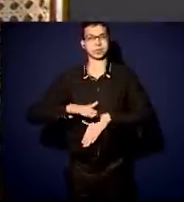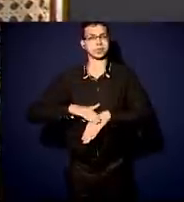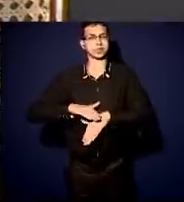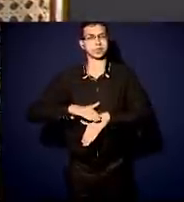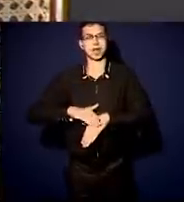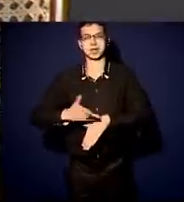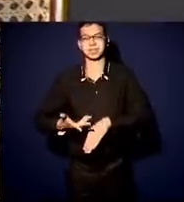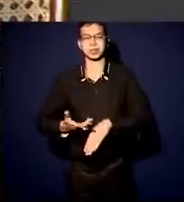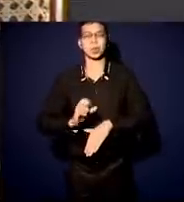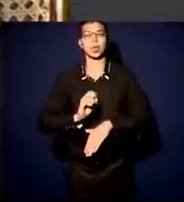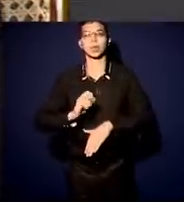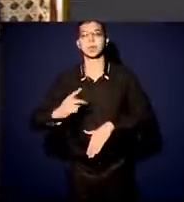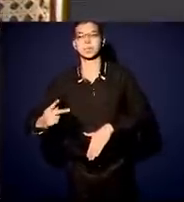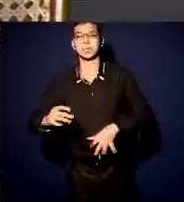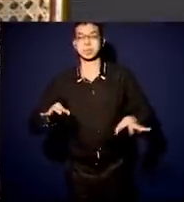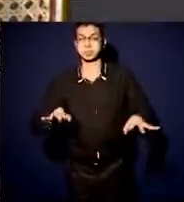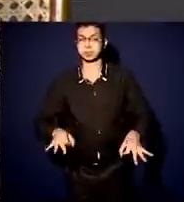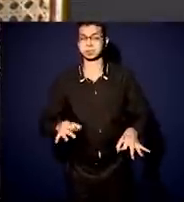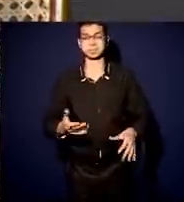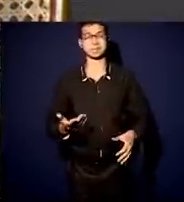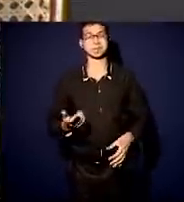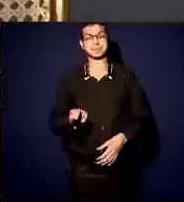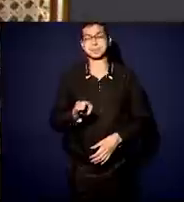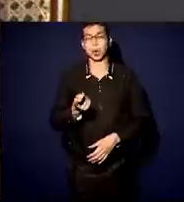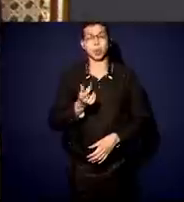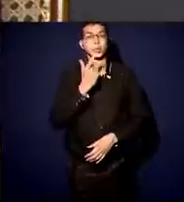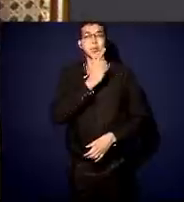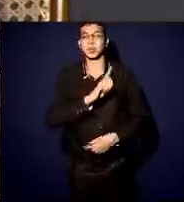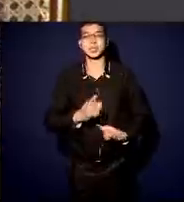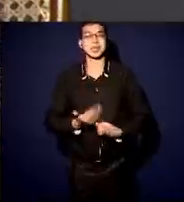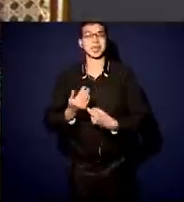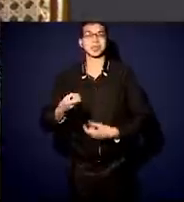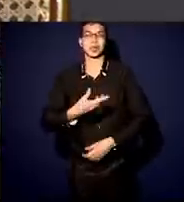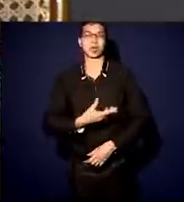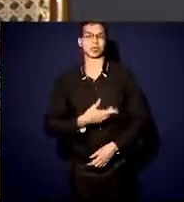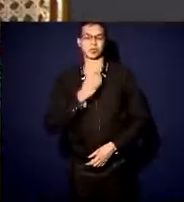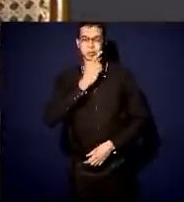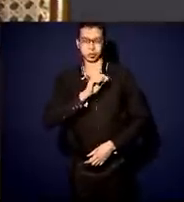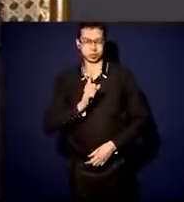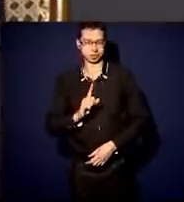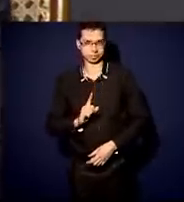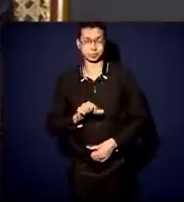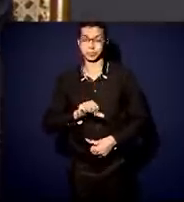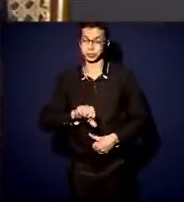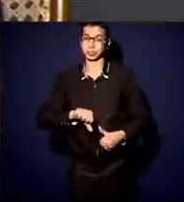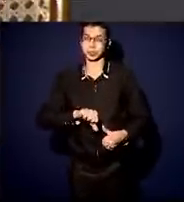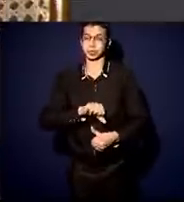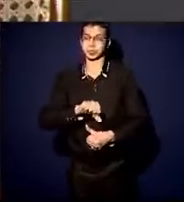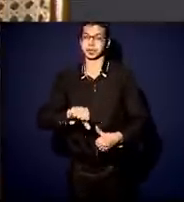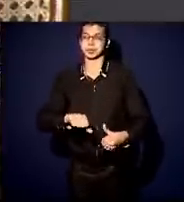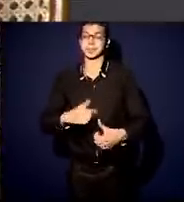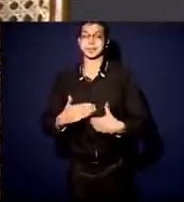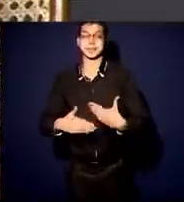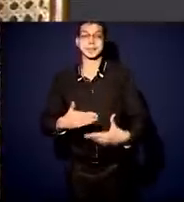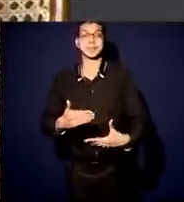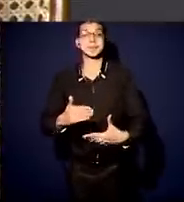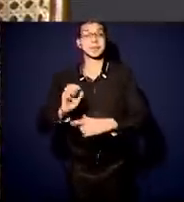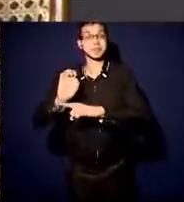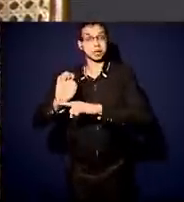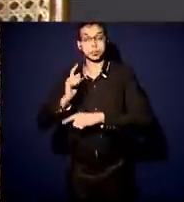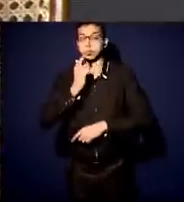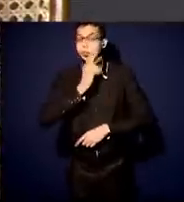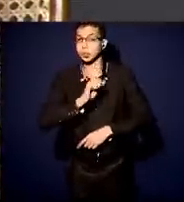eficiente na operação, porque ele não consegue acoplar novas tecnologias, mudam métodos construtivos, e o Estado não consegue, como a empresa